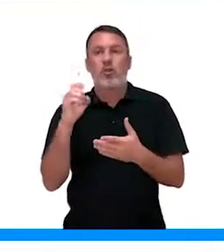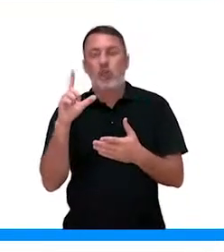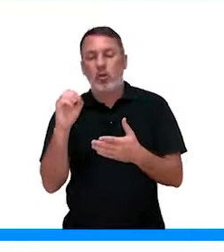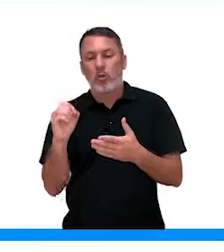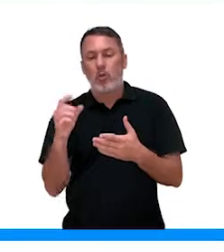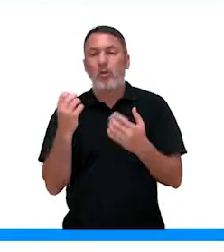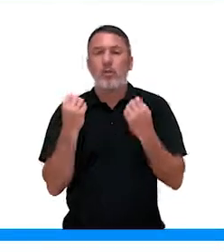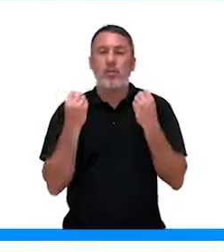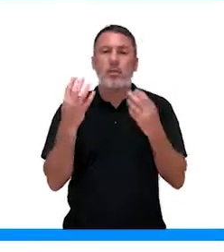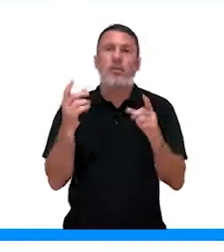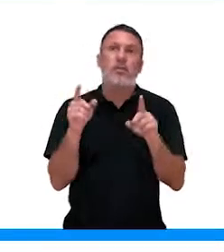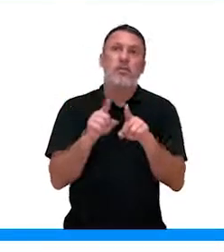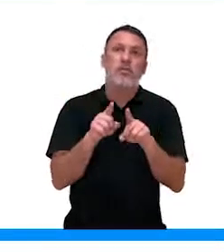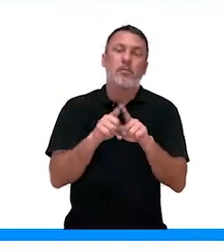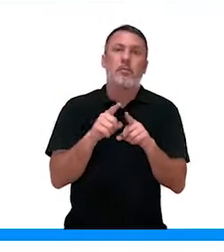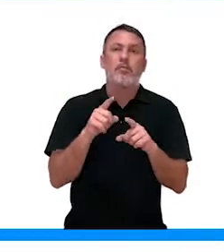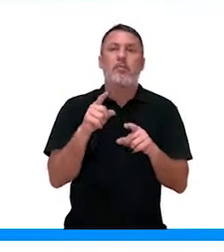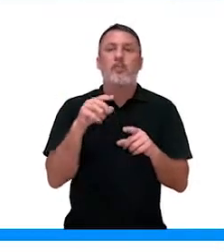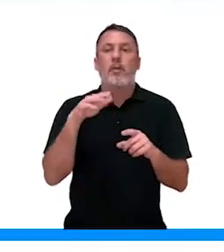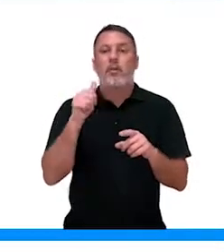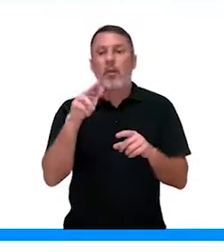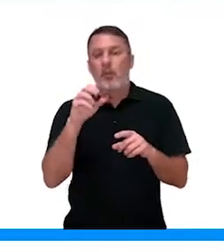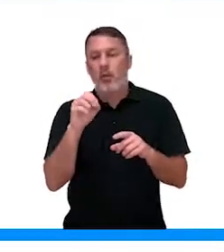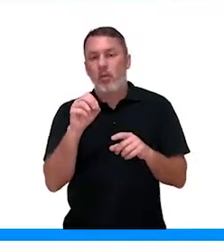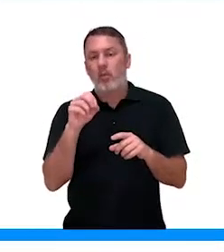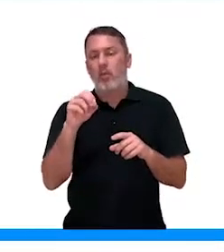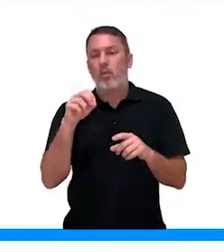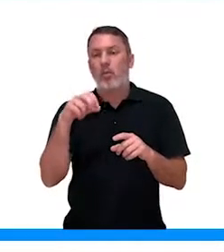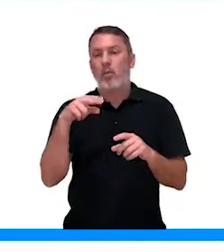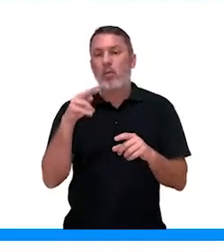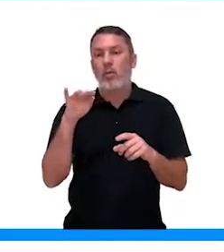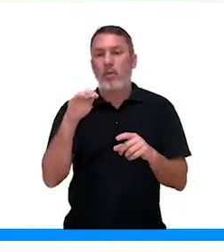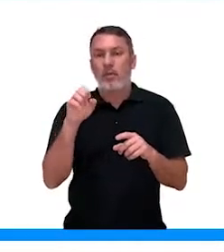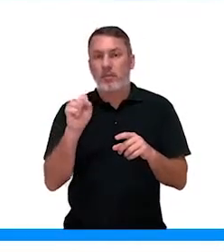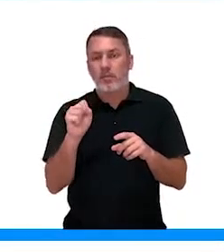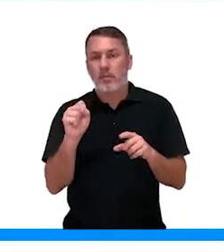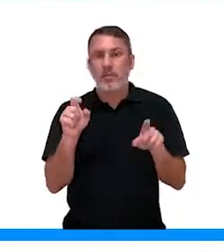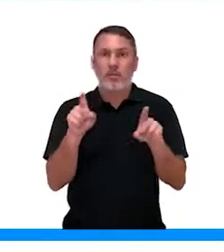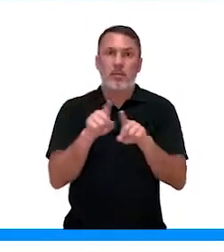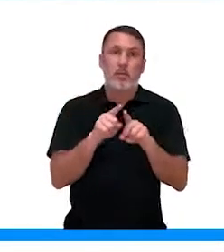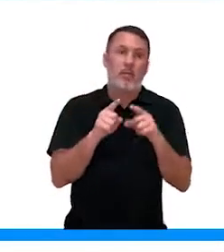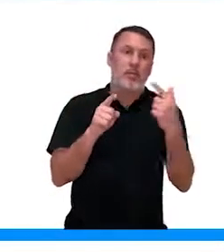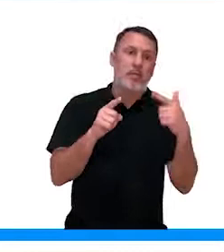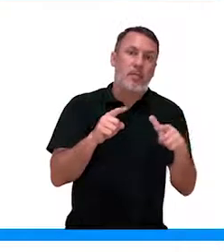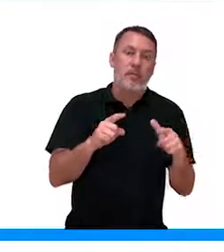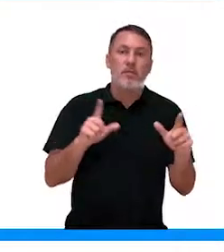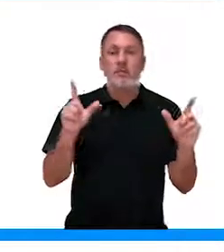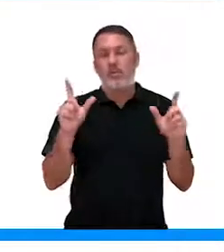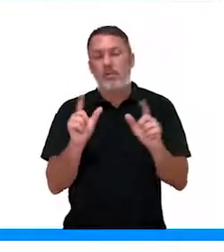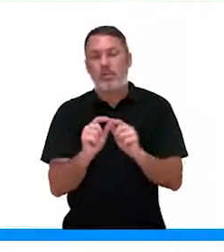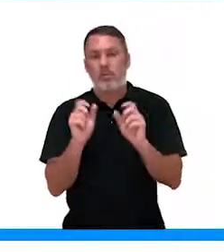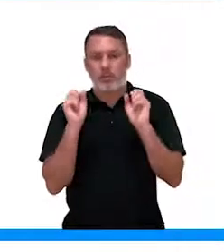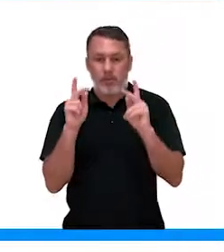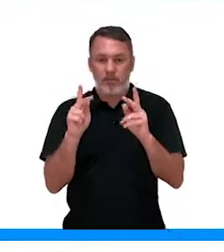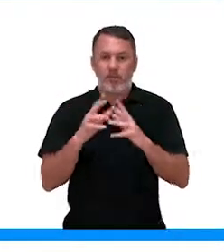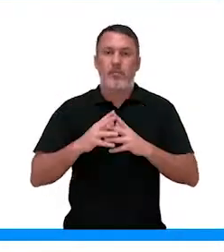solo, que vão fornecer a elas macronutrientes ou micronutrientes. Ok?